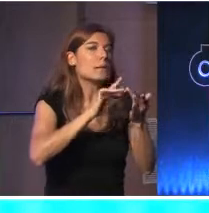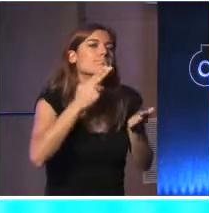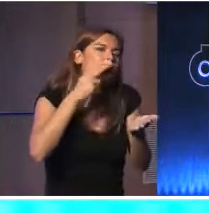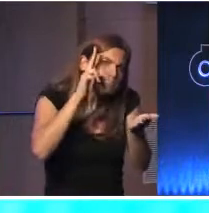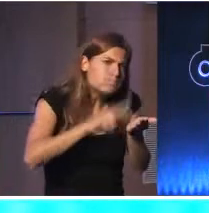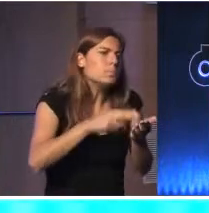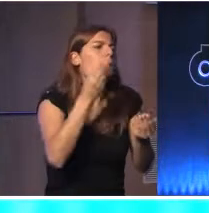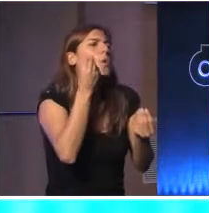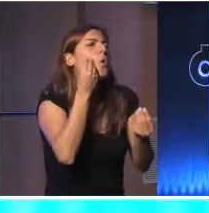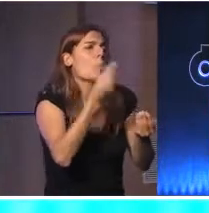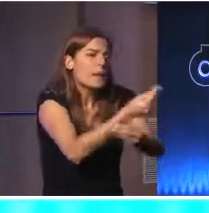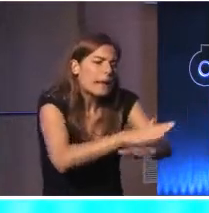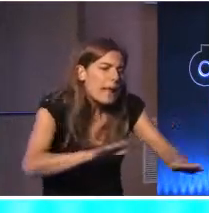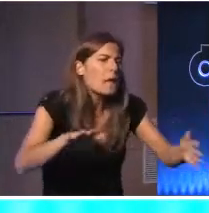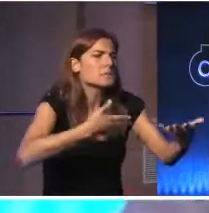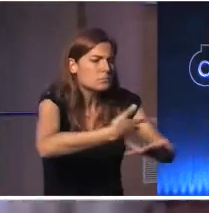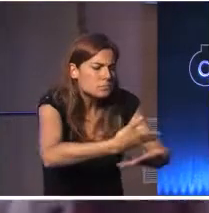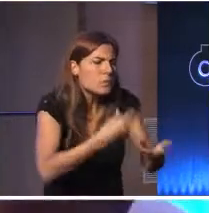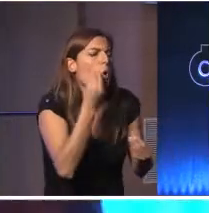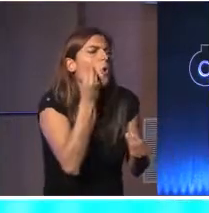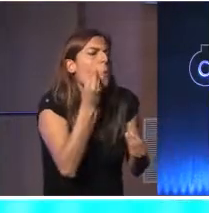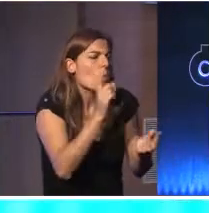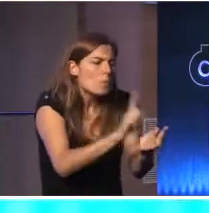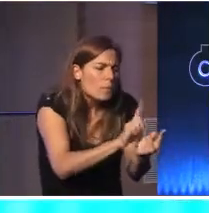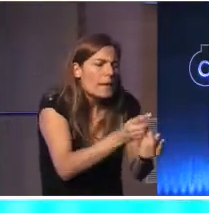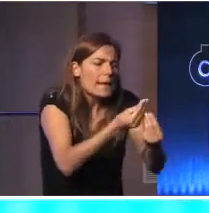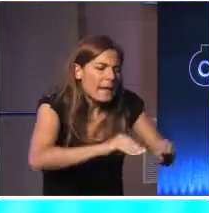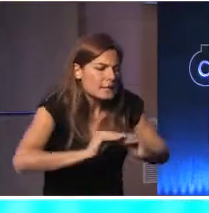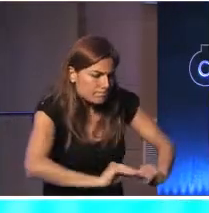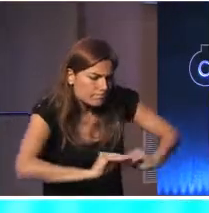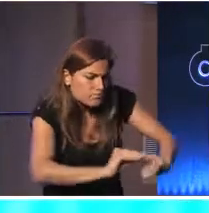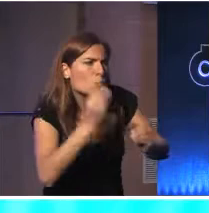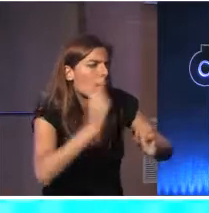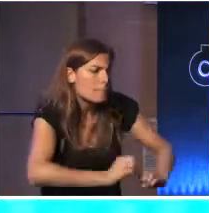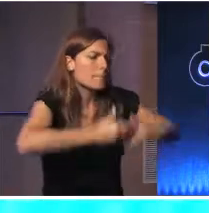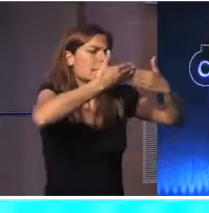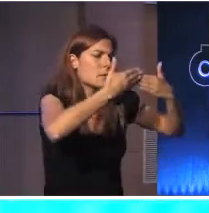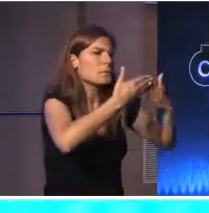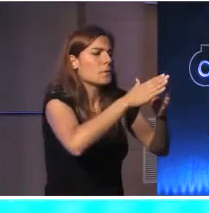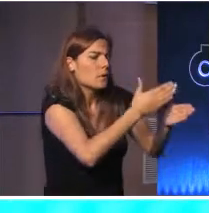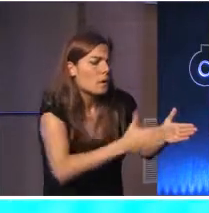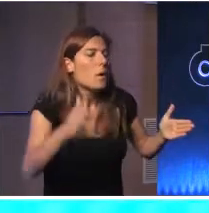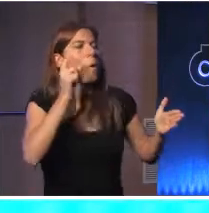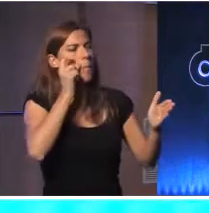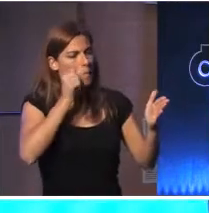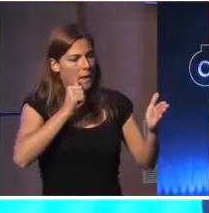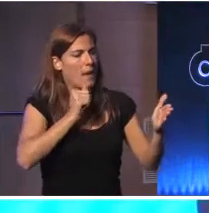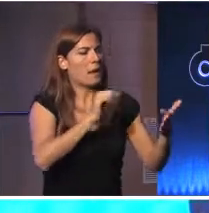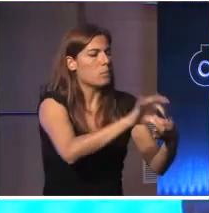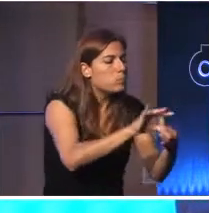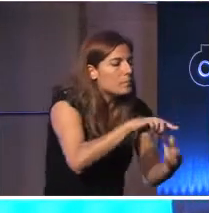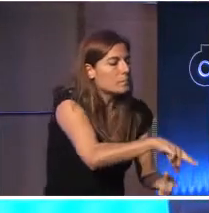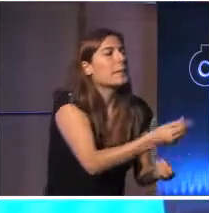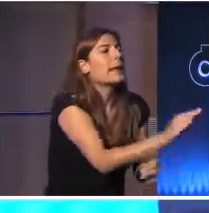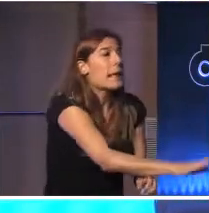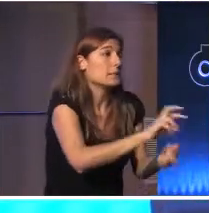é, como é que se tratam as crianças, como é que se faz todo aquele processo primário de ligação do pai a uma criança com um problema